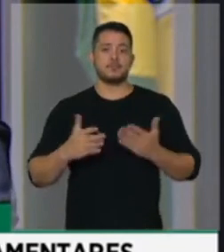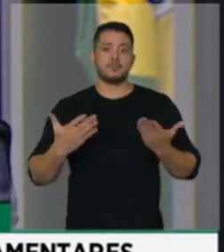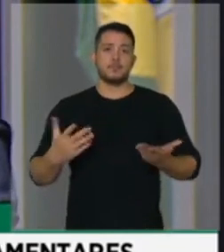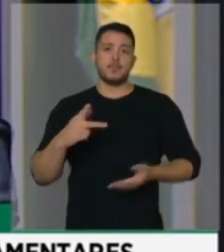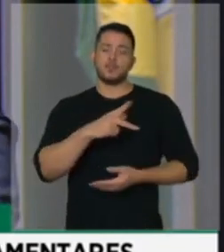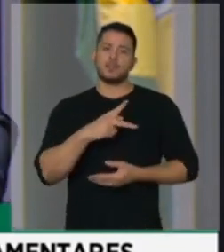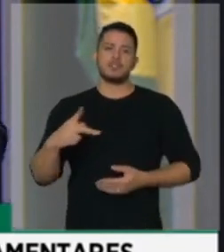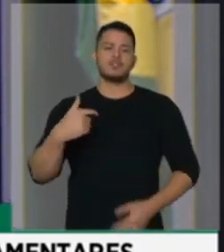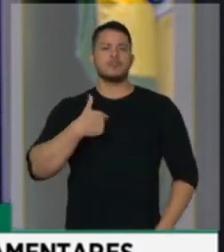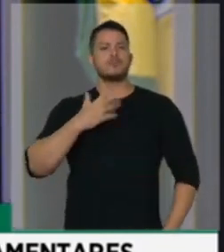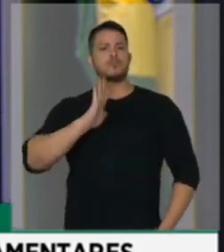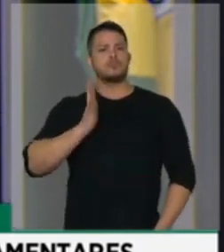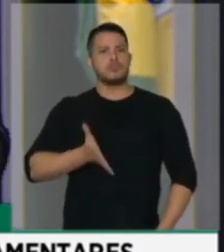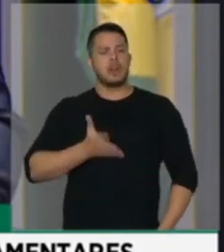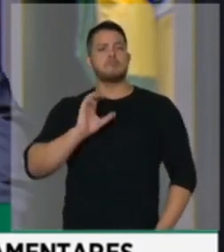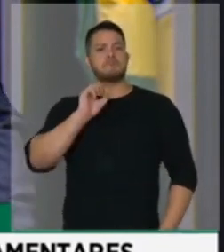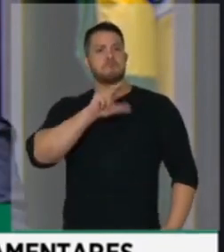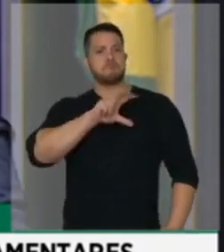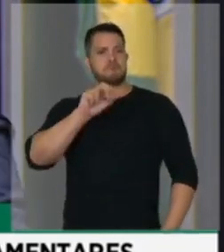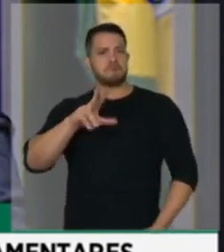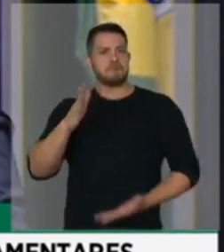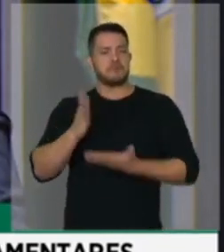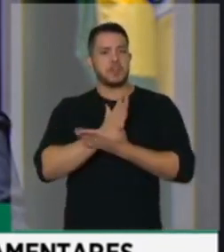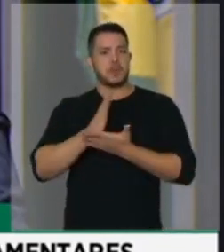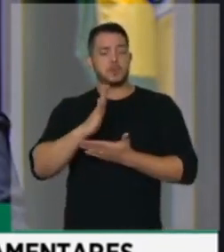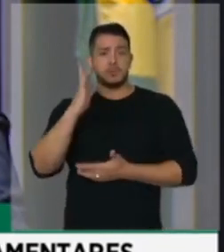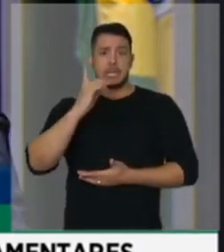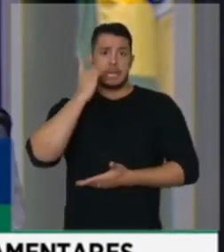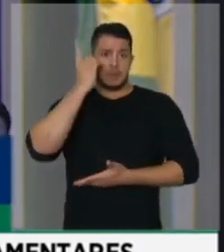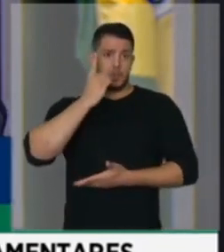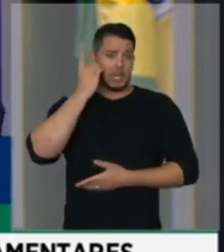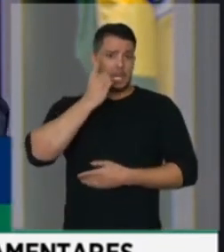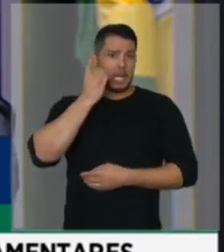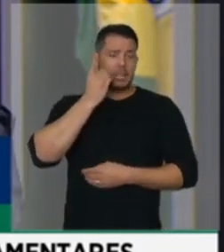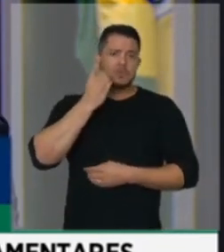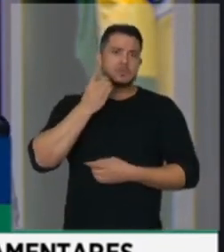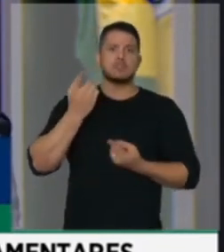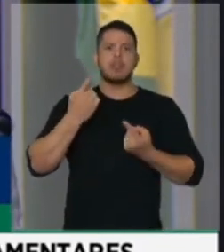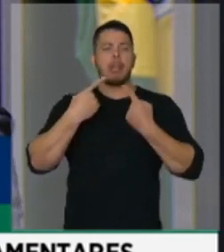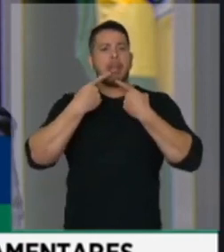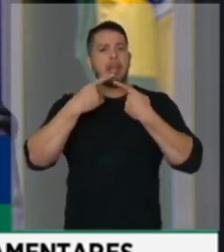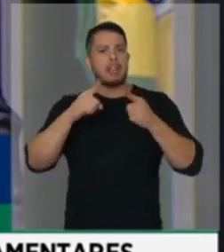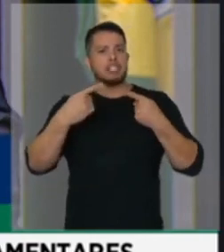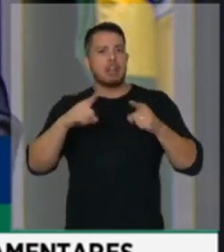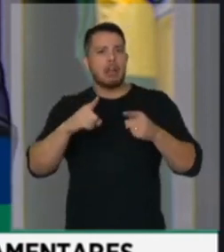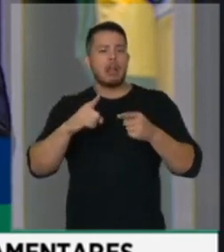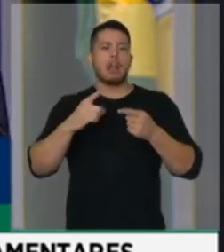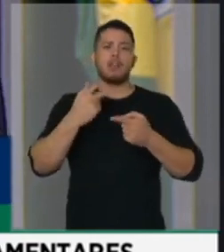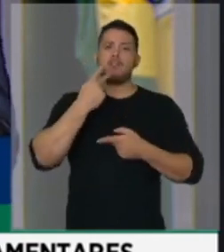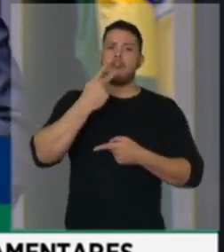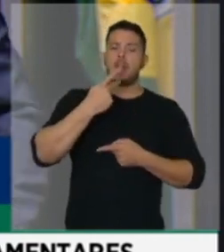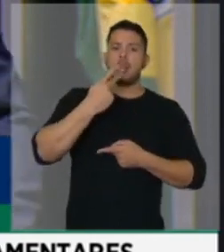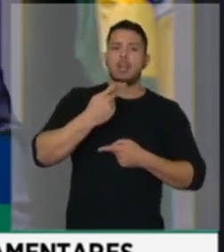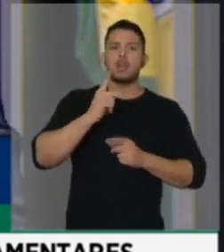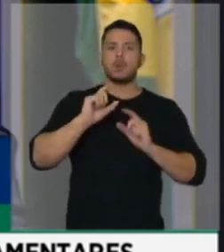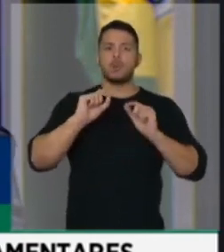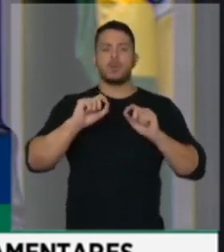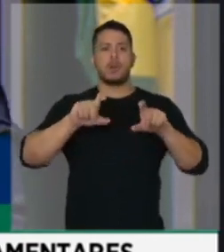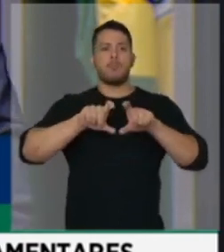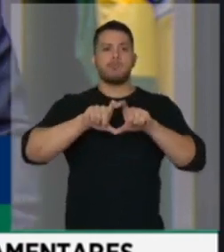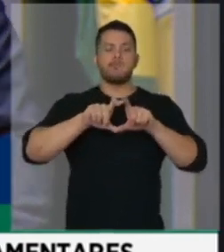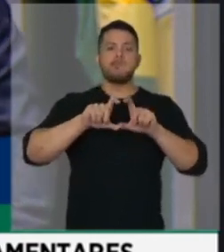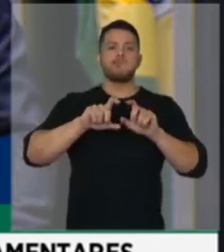deputados, algumas deputadas de oposição, falando, criticando esse novo caput do artigo